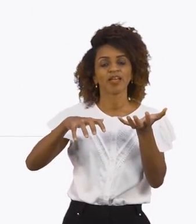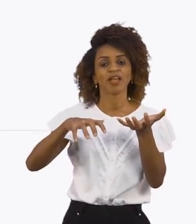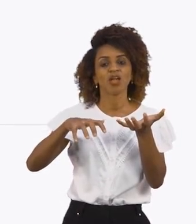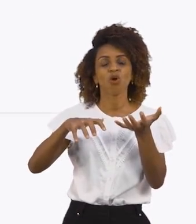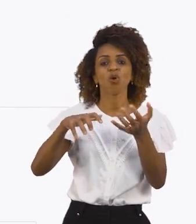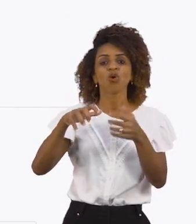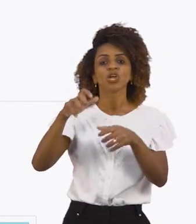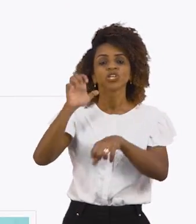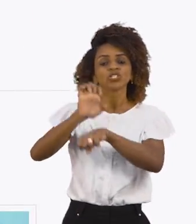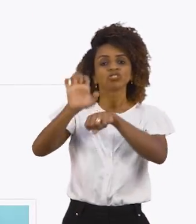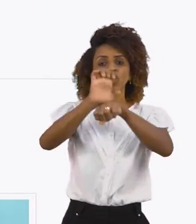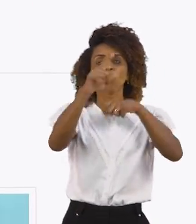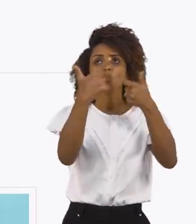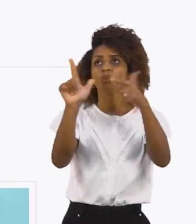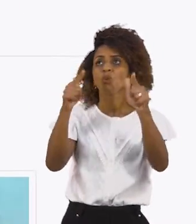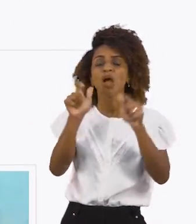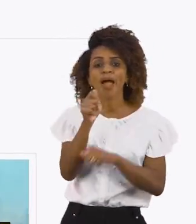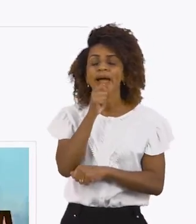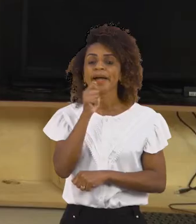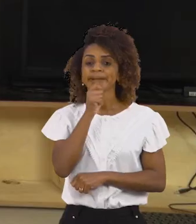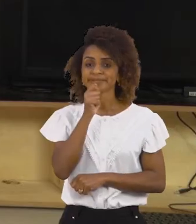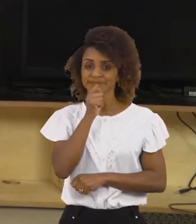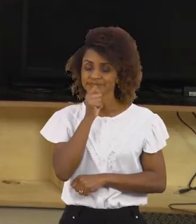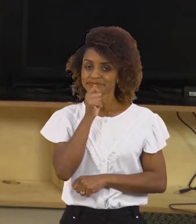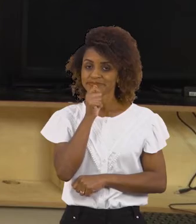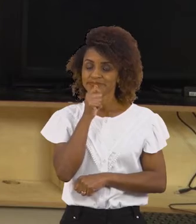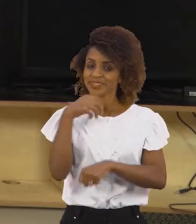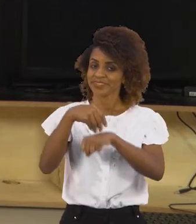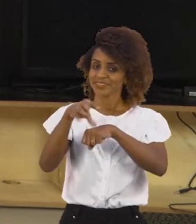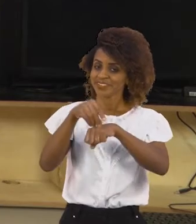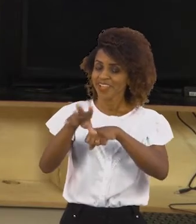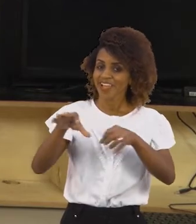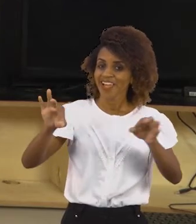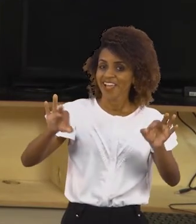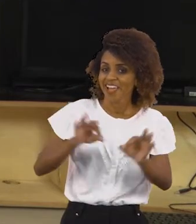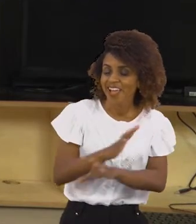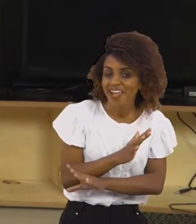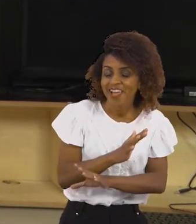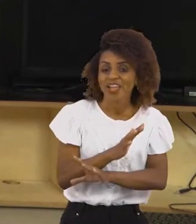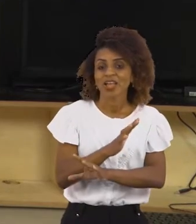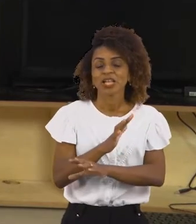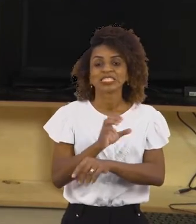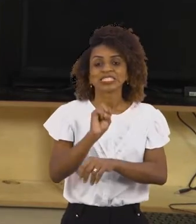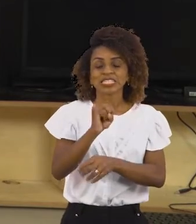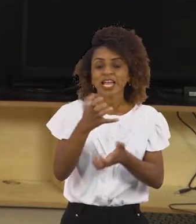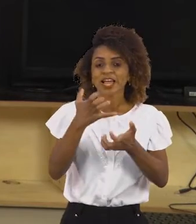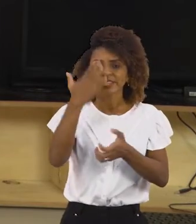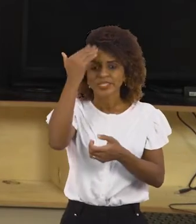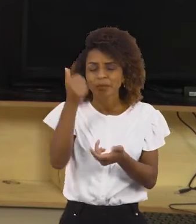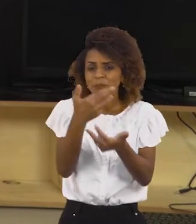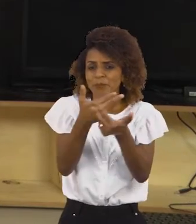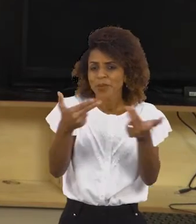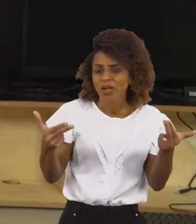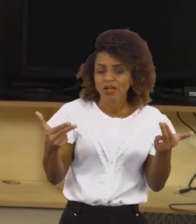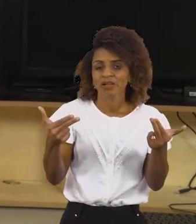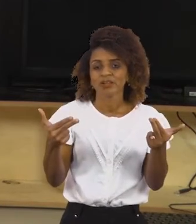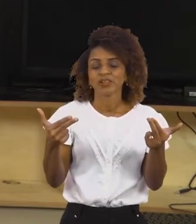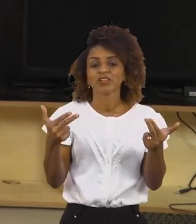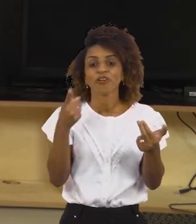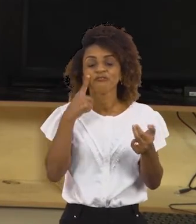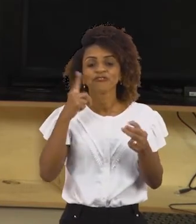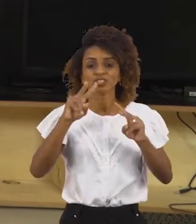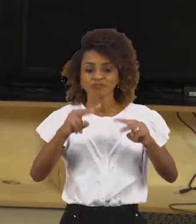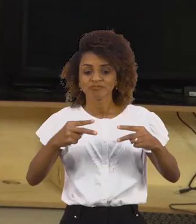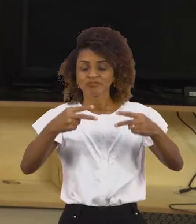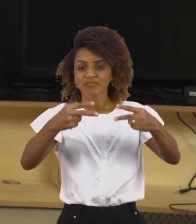Ainda não há previsão para os demais estados. Bem, esse foi o nosso boletim de hoje. Para mais detalhes sobre os assuntos